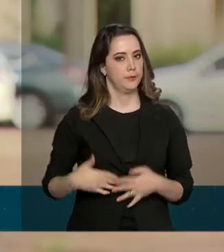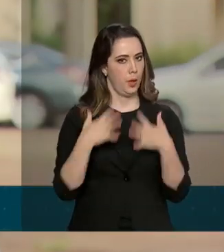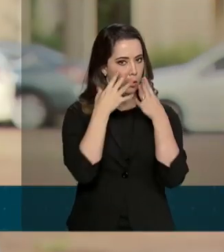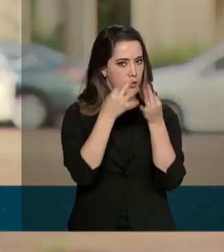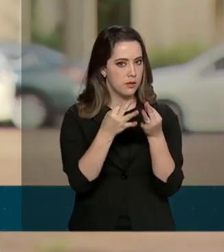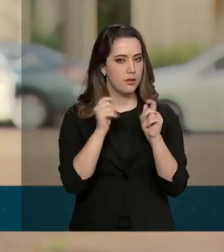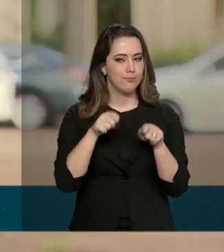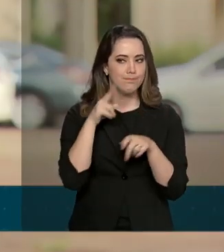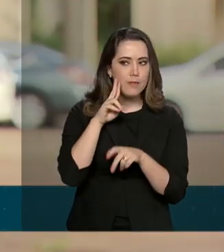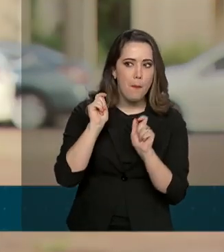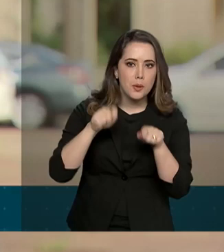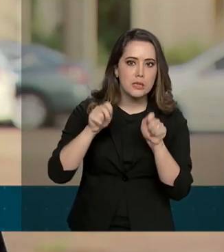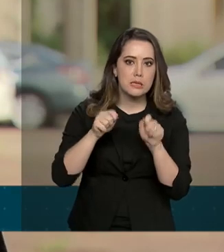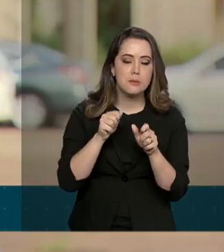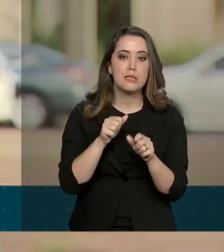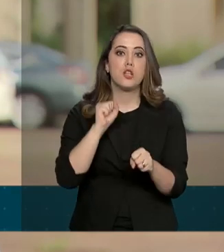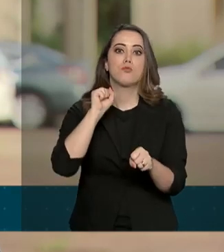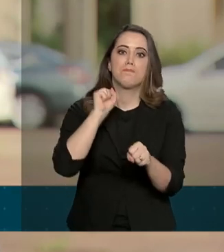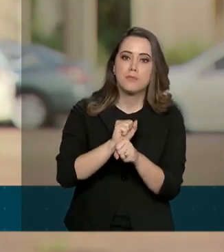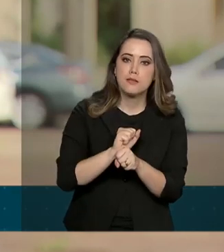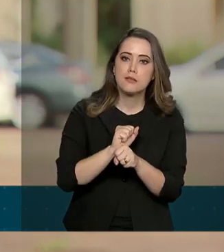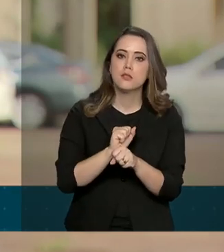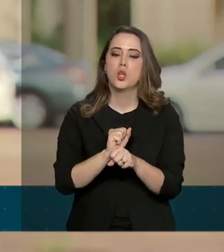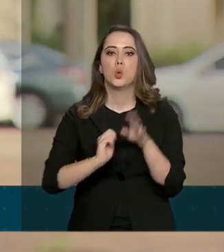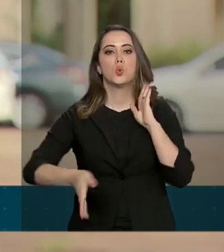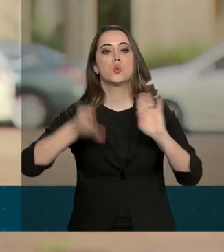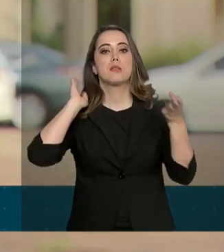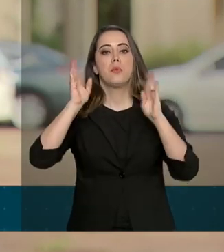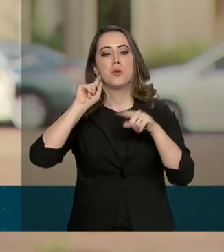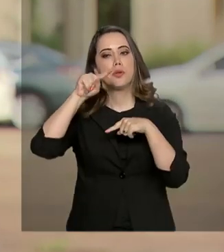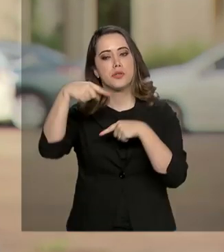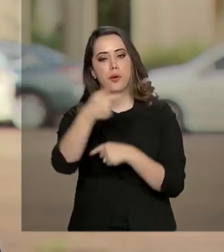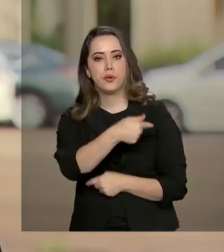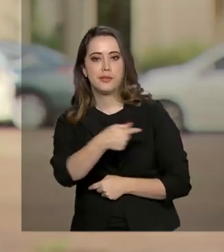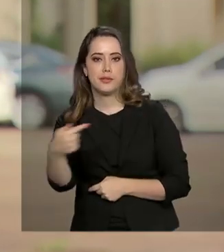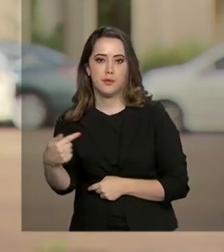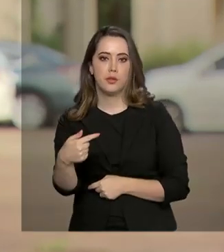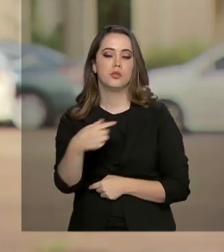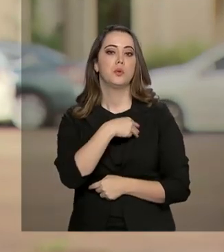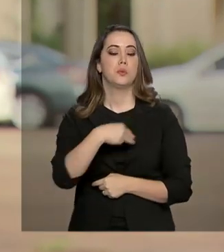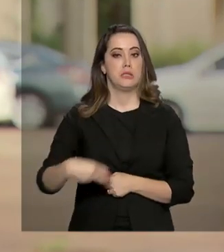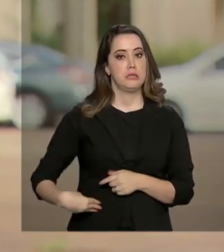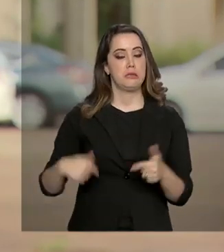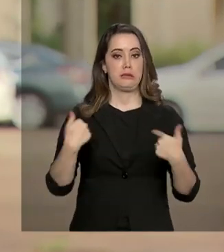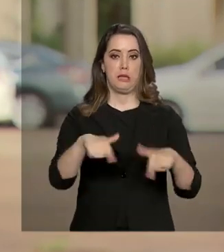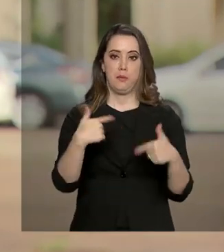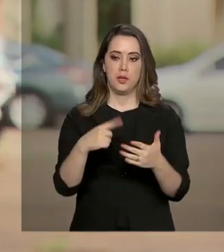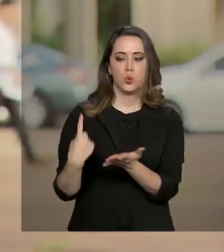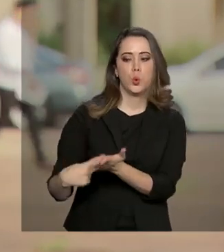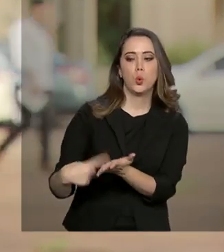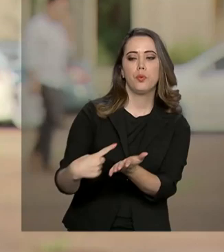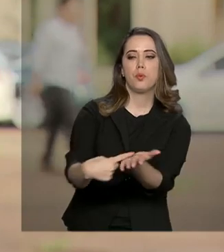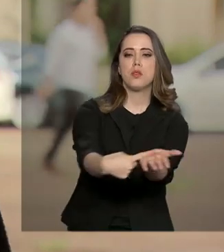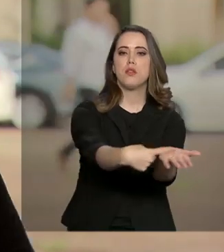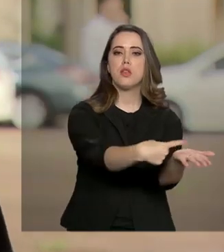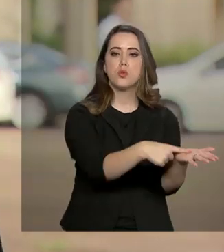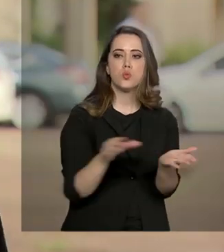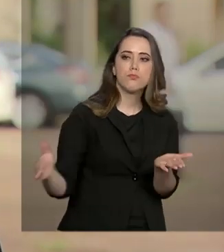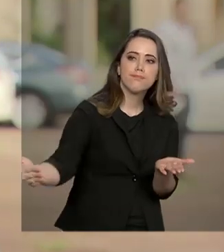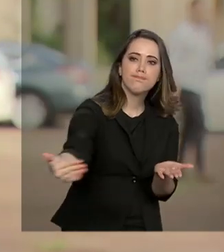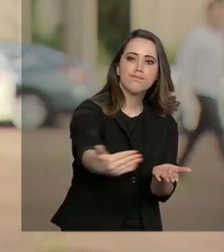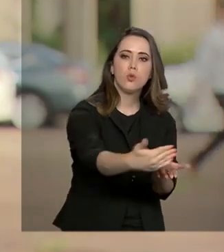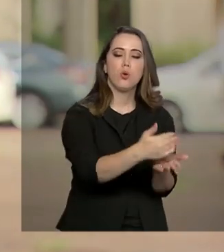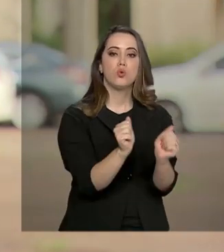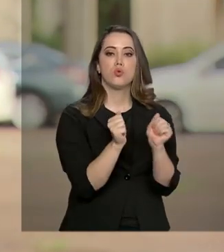paralisação dos caminhoneiros na semana que vem. O ministro Tarcísio Freitas disse que está trabalhando em uma agenda conjunta com o setor.